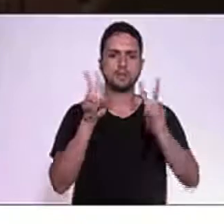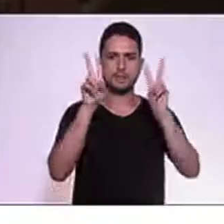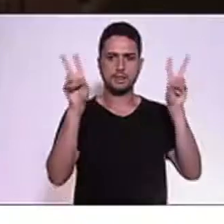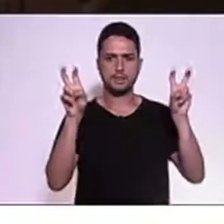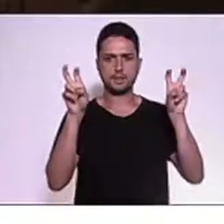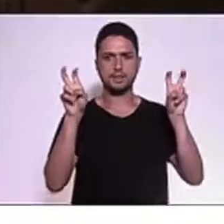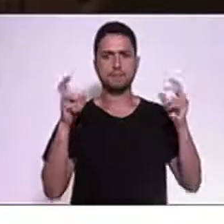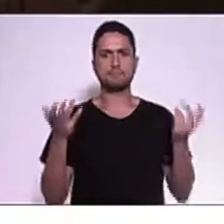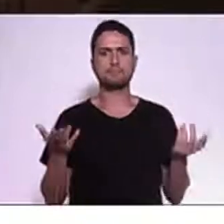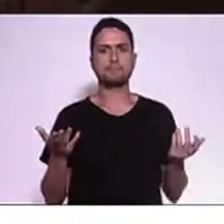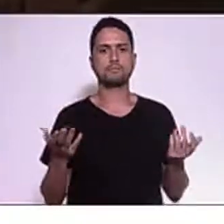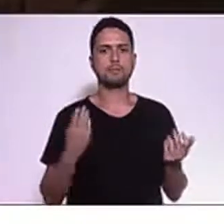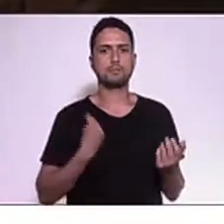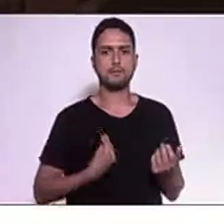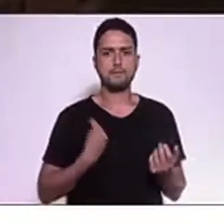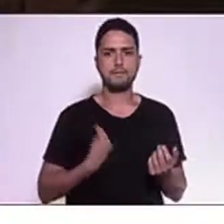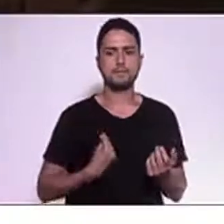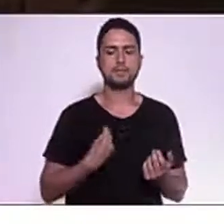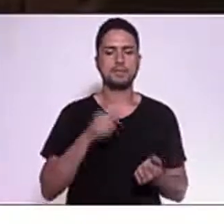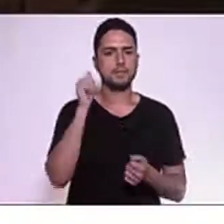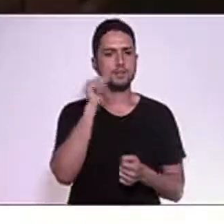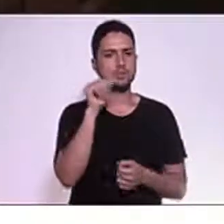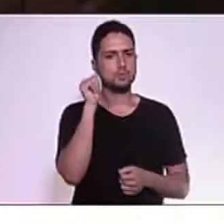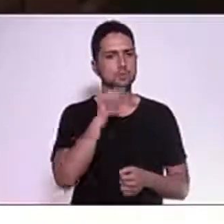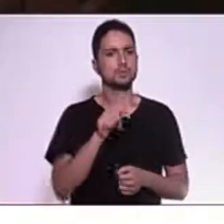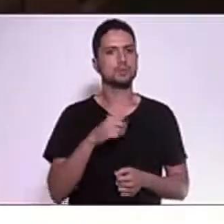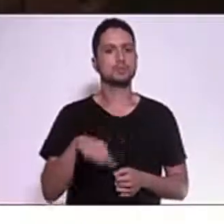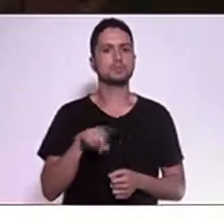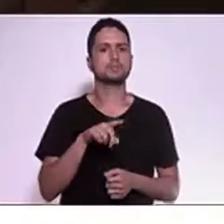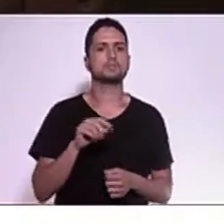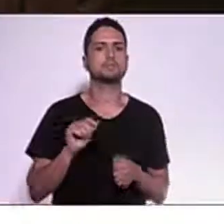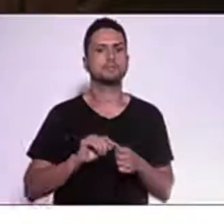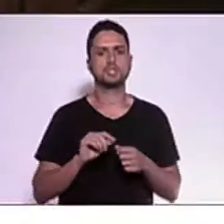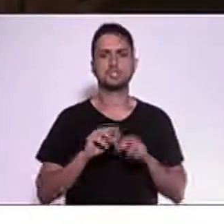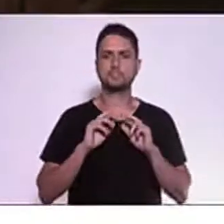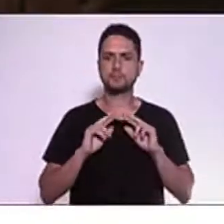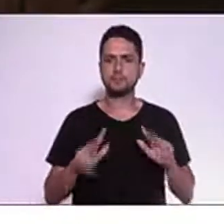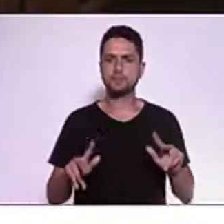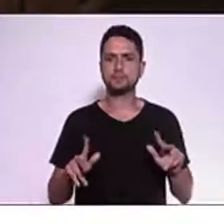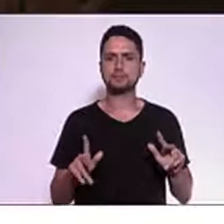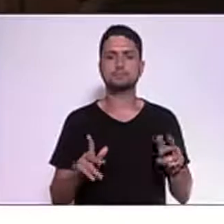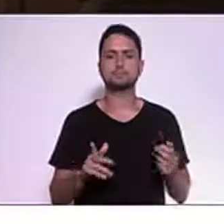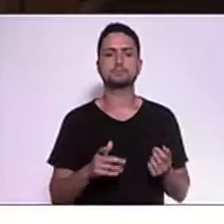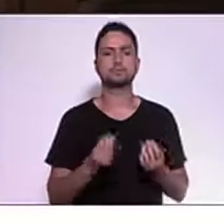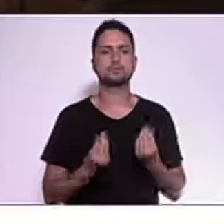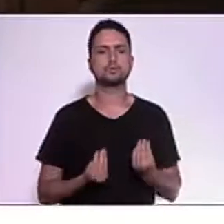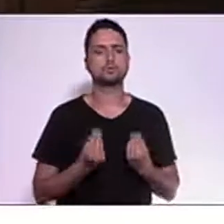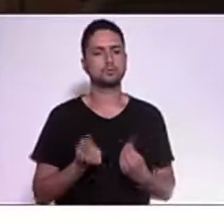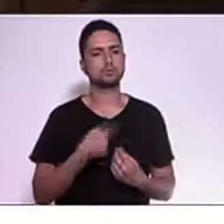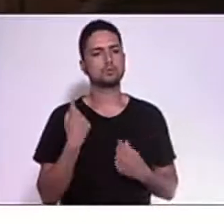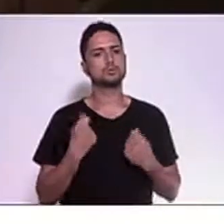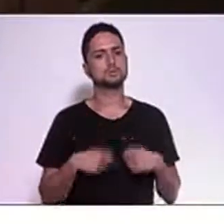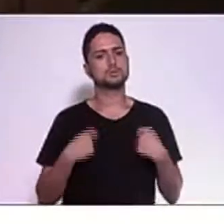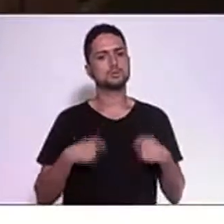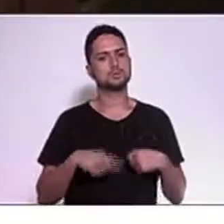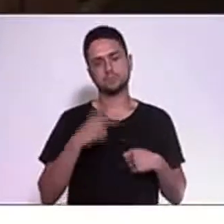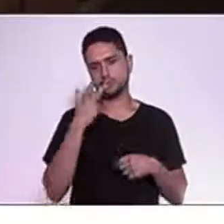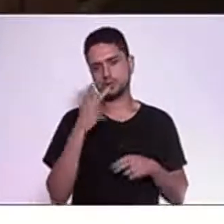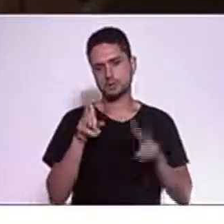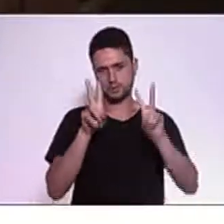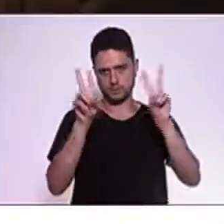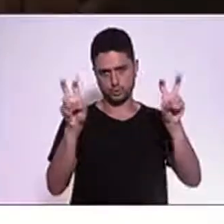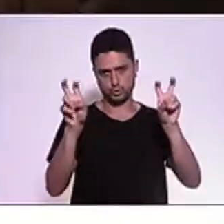para a vida das mulheres fazem diferença e o quanto que a gente precisa tocar nesse